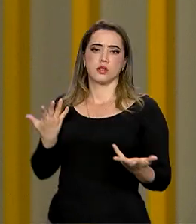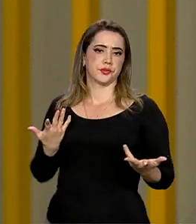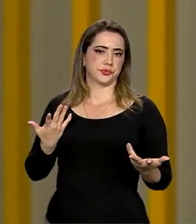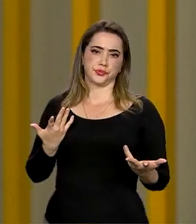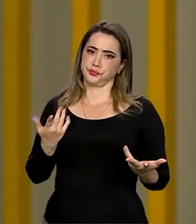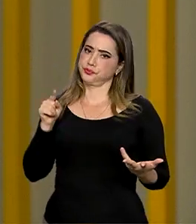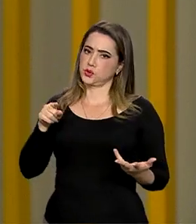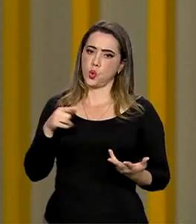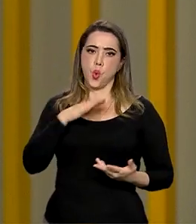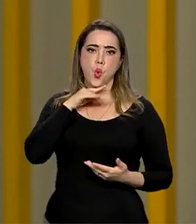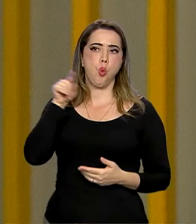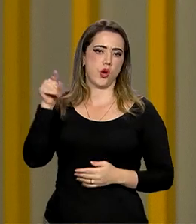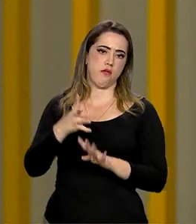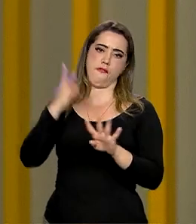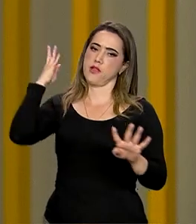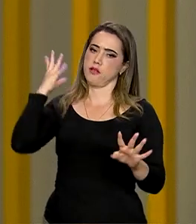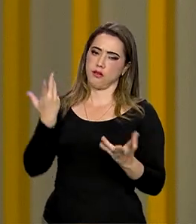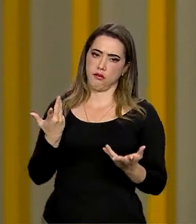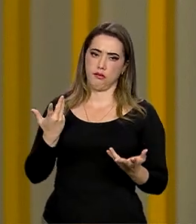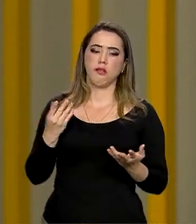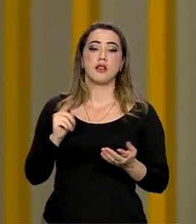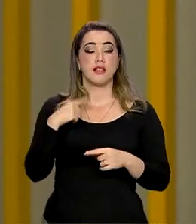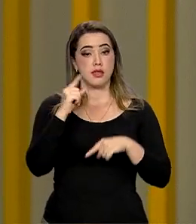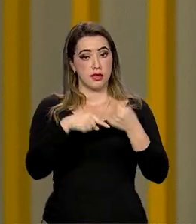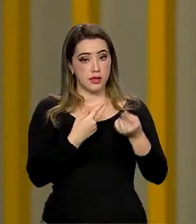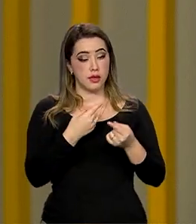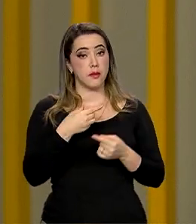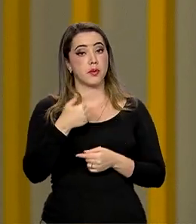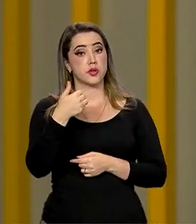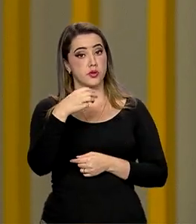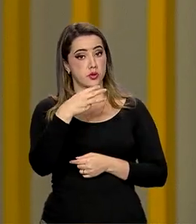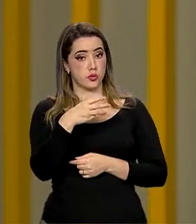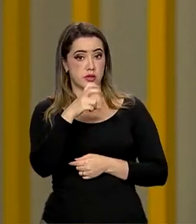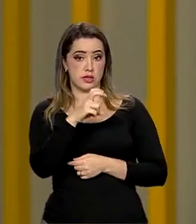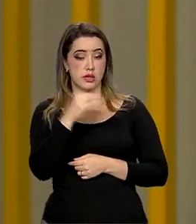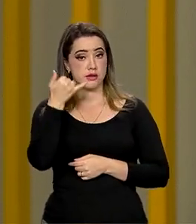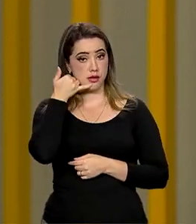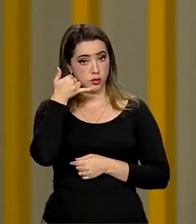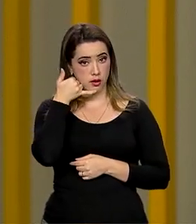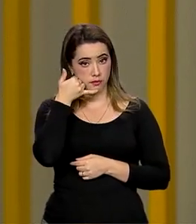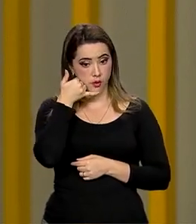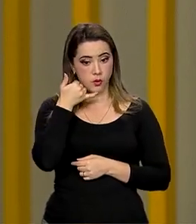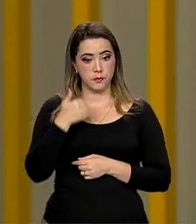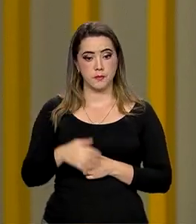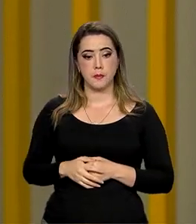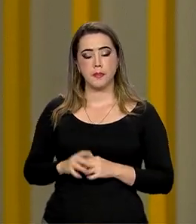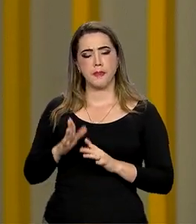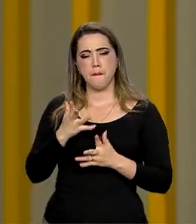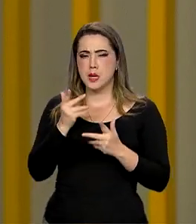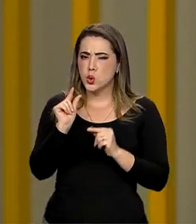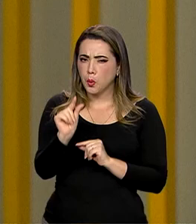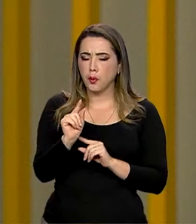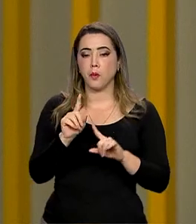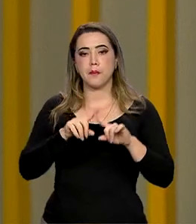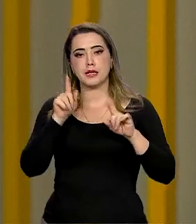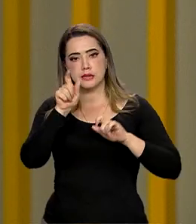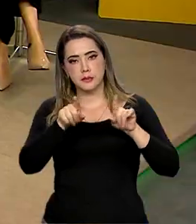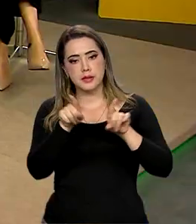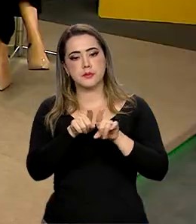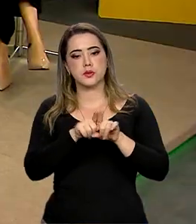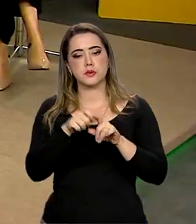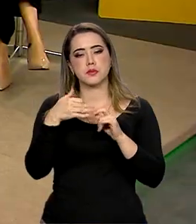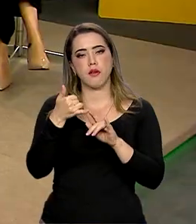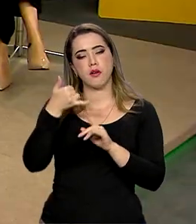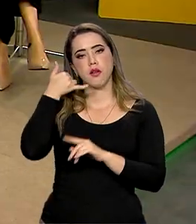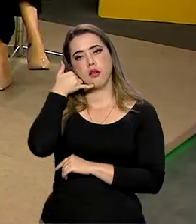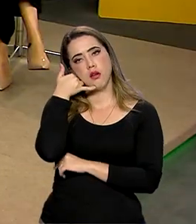pessoas. Depois, nós passamos a ter um atendimento no U35, pelo canal telefônico. Melhorou um pouco, mas também as pessoas tinham que esperar